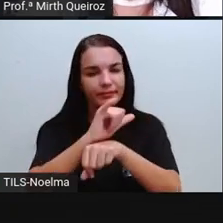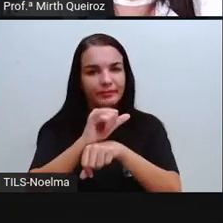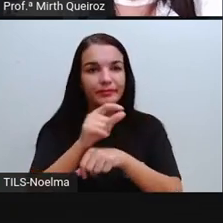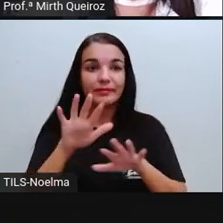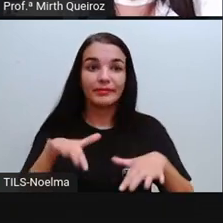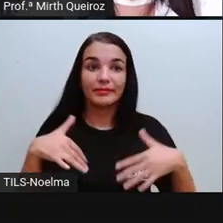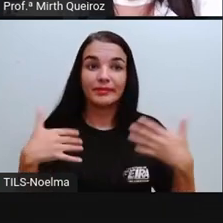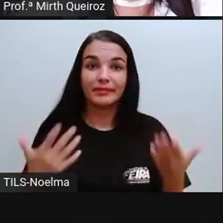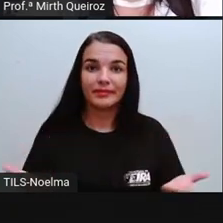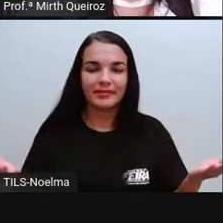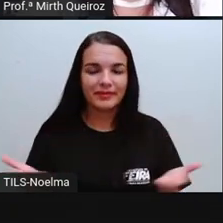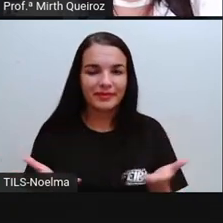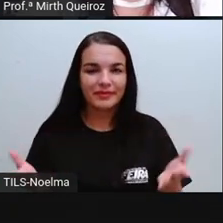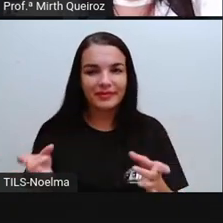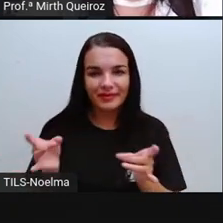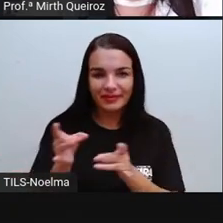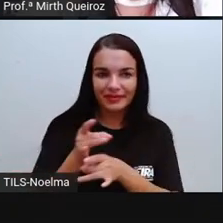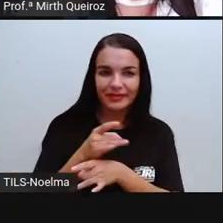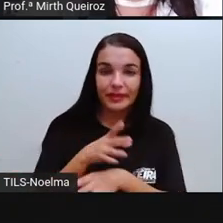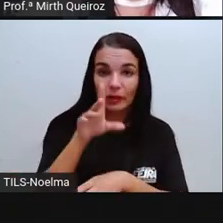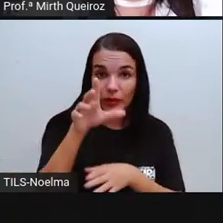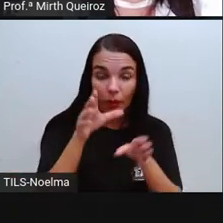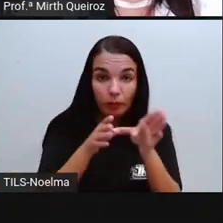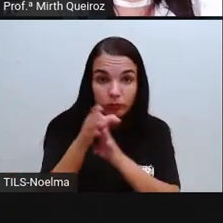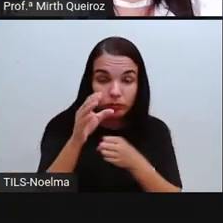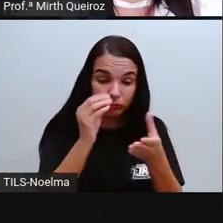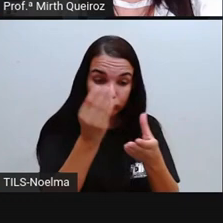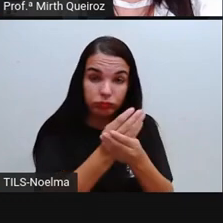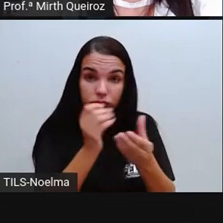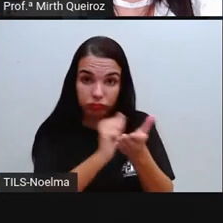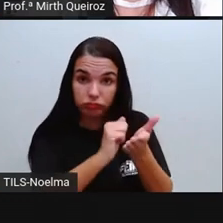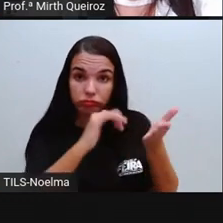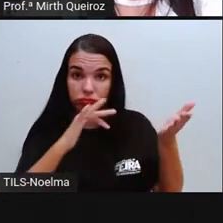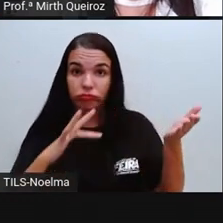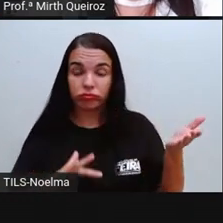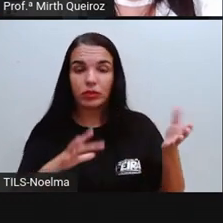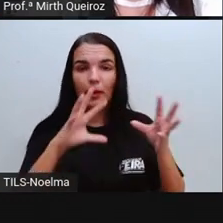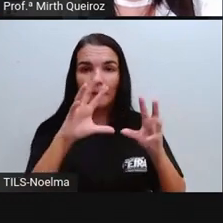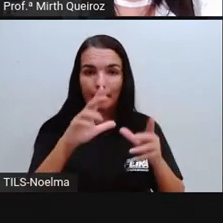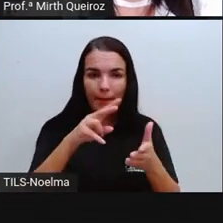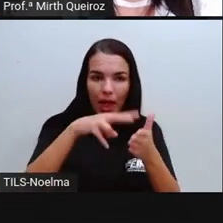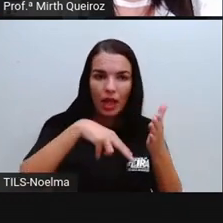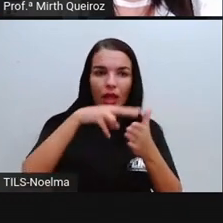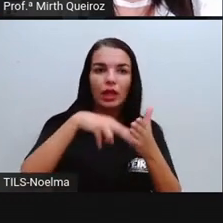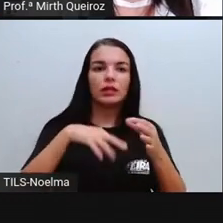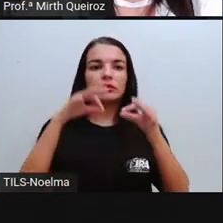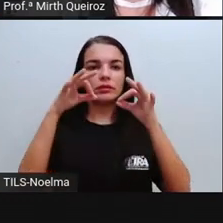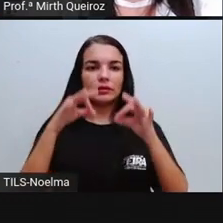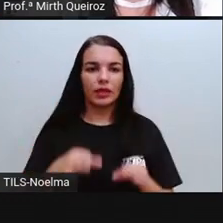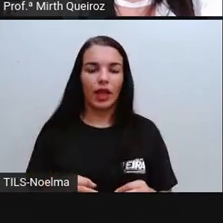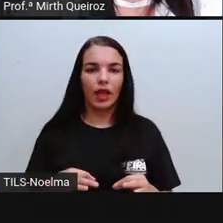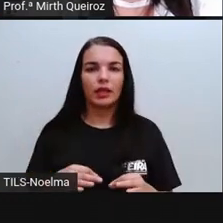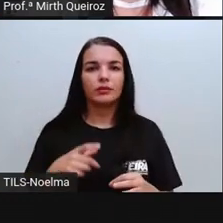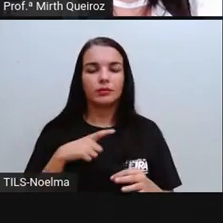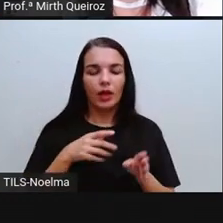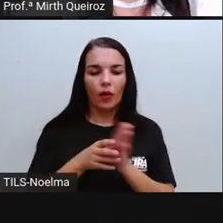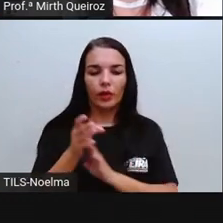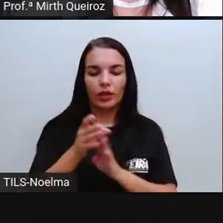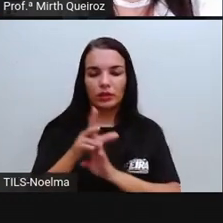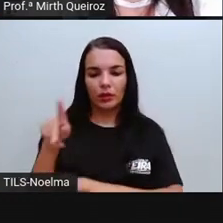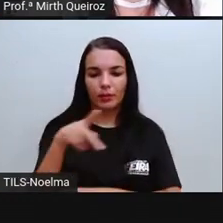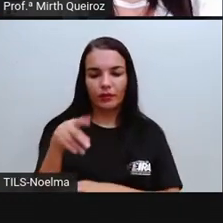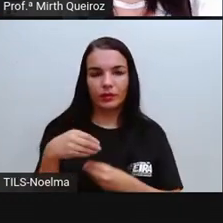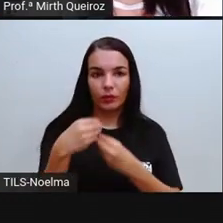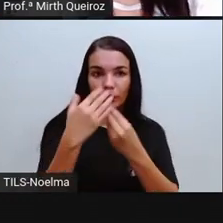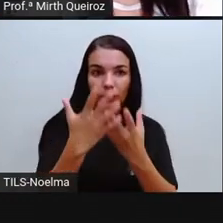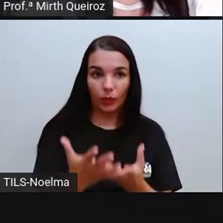gente, a gente vai ficando por aqui. Pegue lá o seu percurso pedagógico. Leia direitinho as orientações que foram dadas pelo seu professor